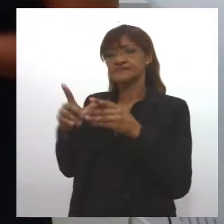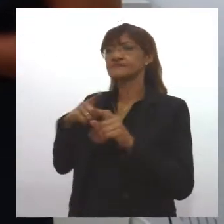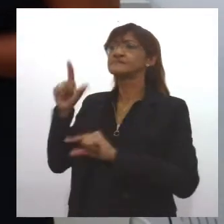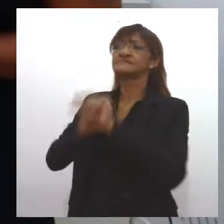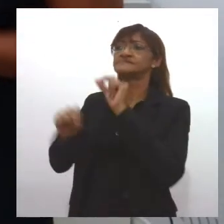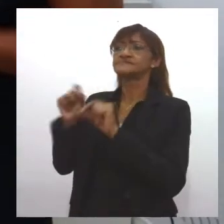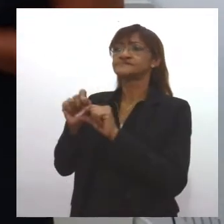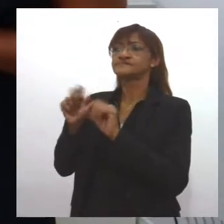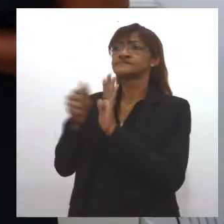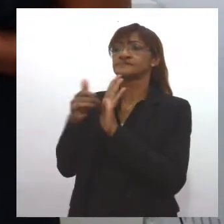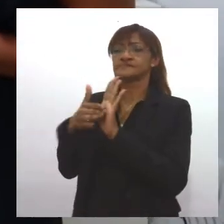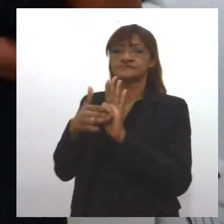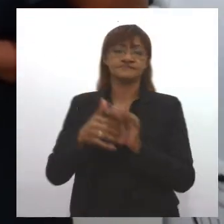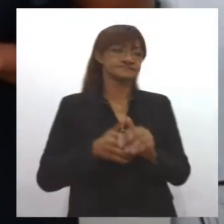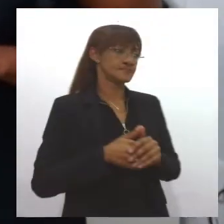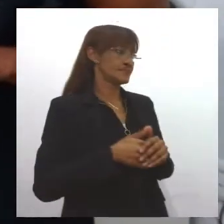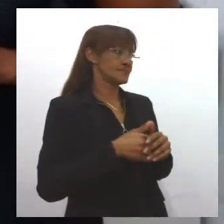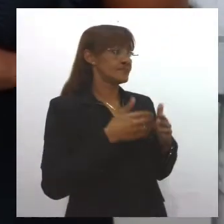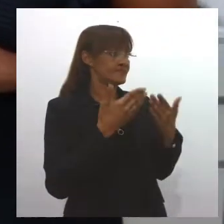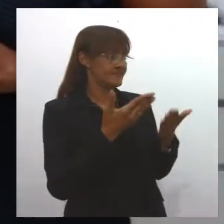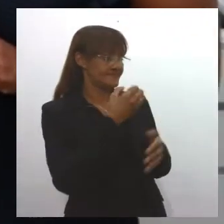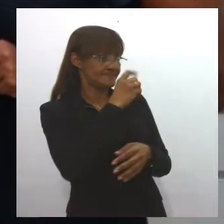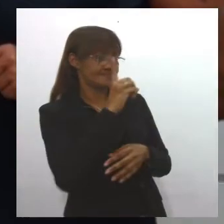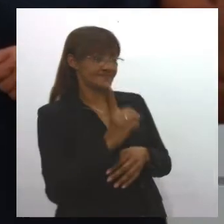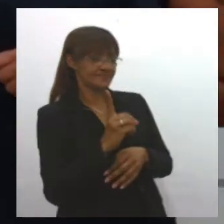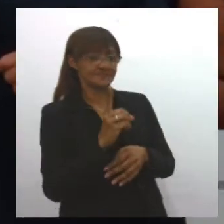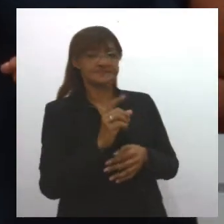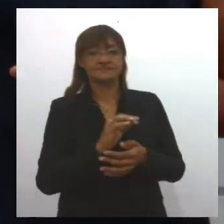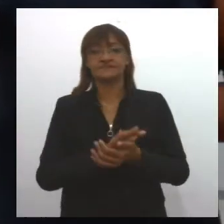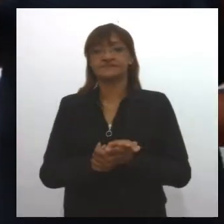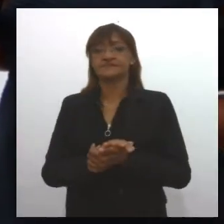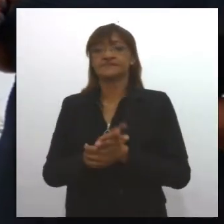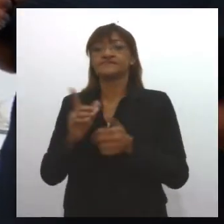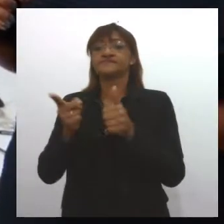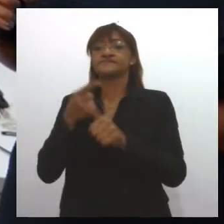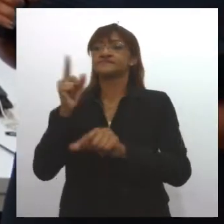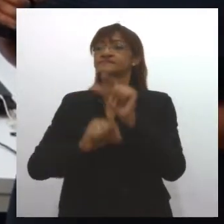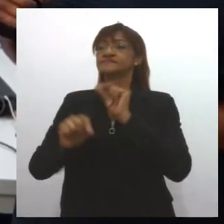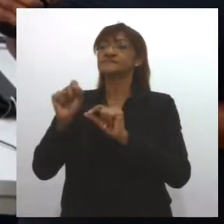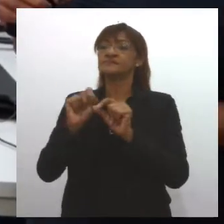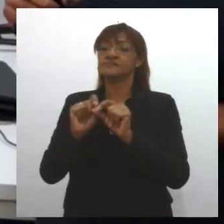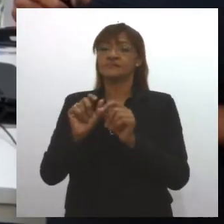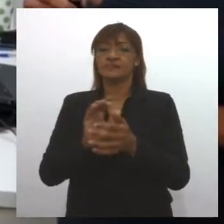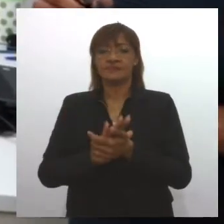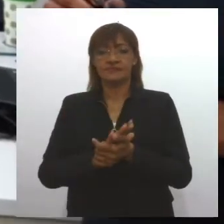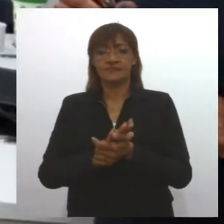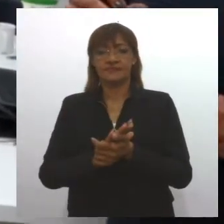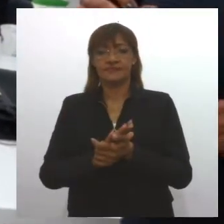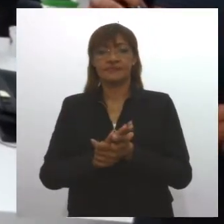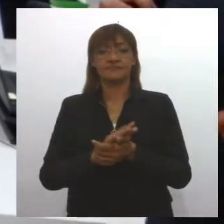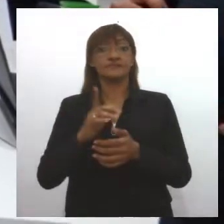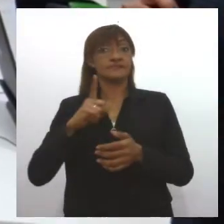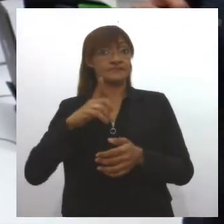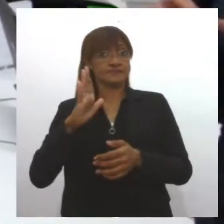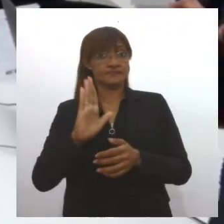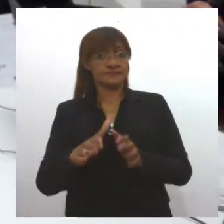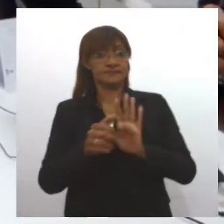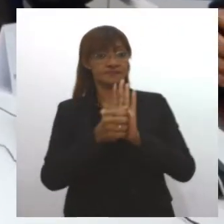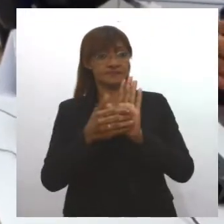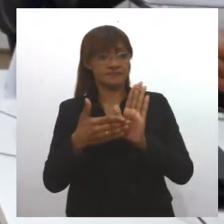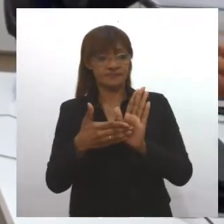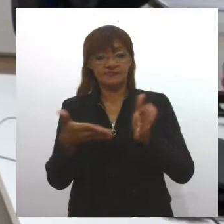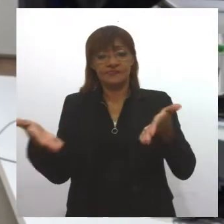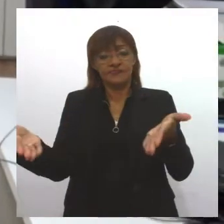recarga-pay. Aline, bom dia. Primeiro eu gostaria de esclarecer uma coisa. Além da recarga-pay, hoje em